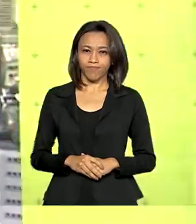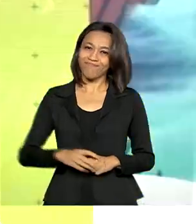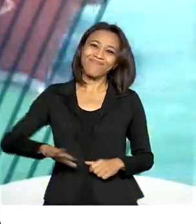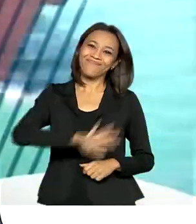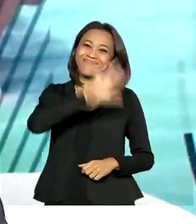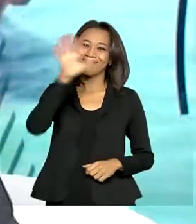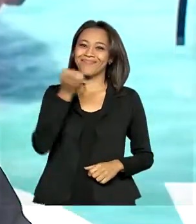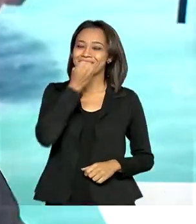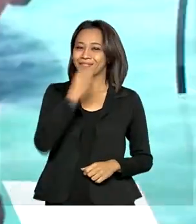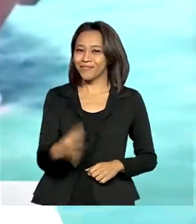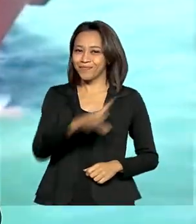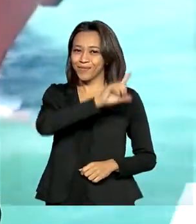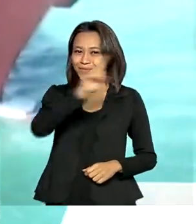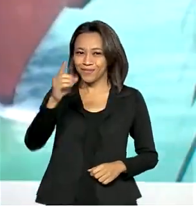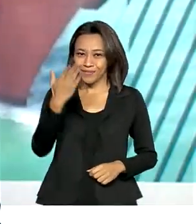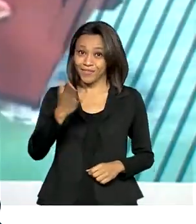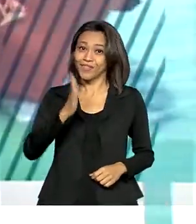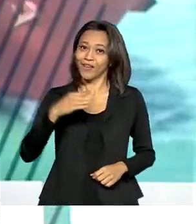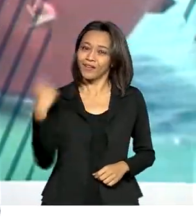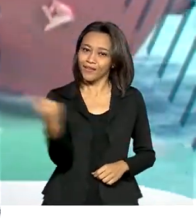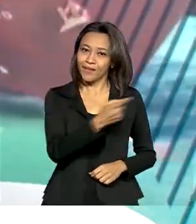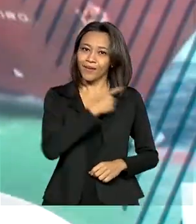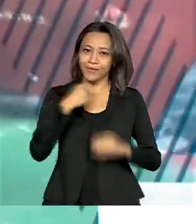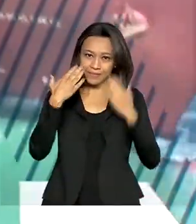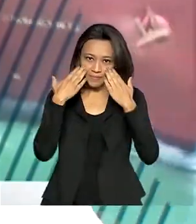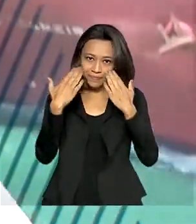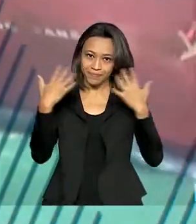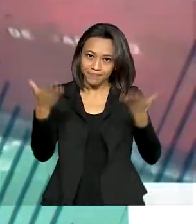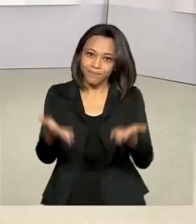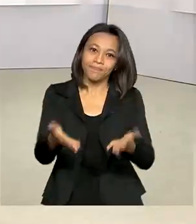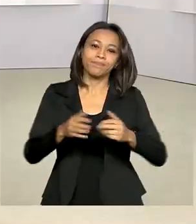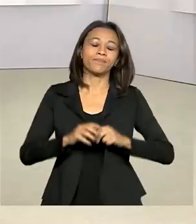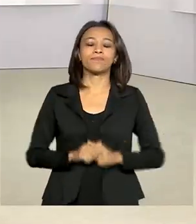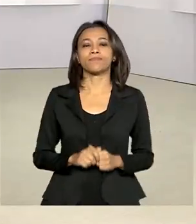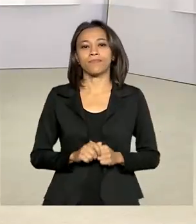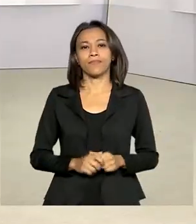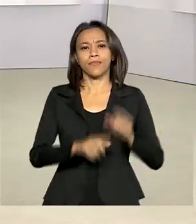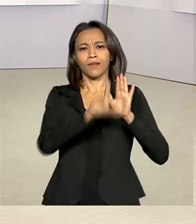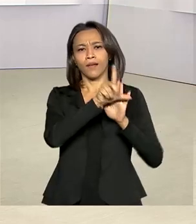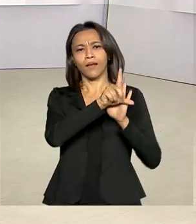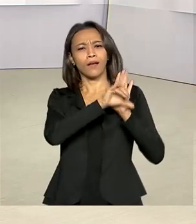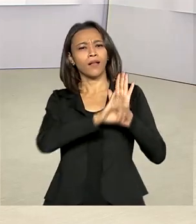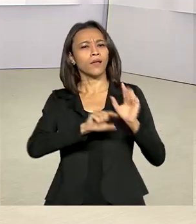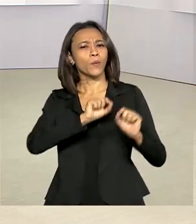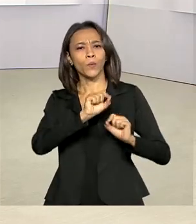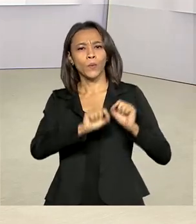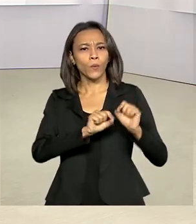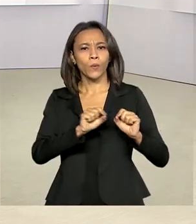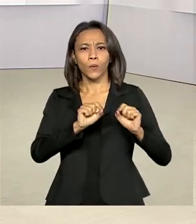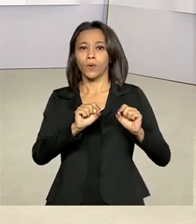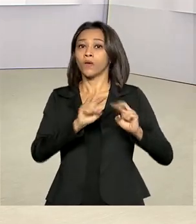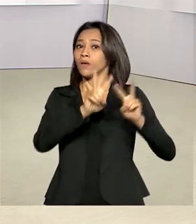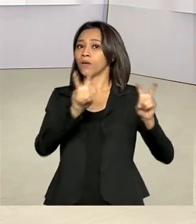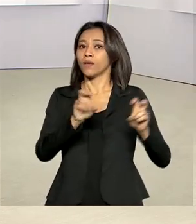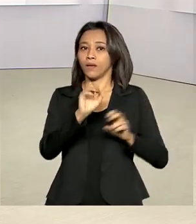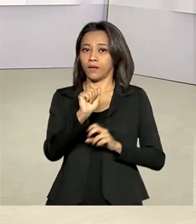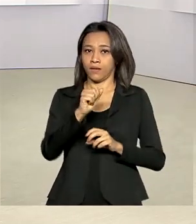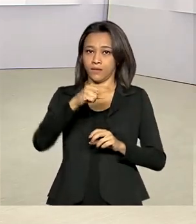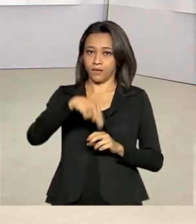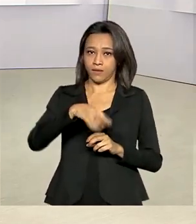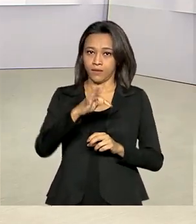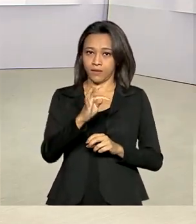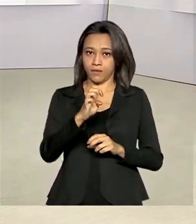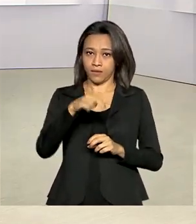Olá, bom dia para você. Já estamos no ar com o governo agora. A lei de antenas que deve abrir caminho para a internet